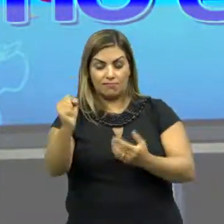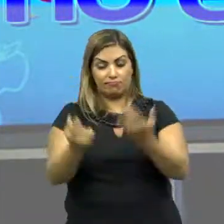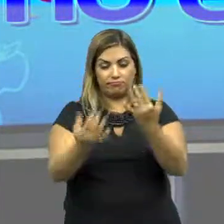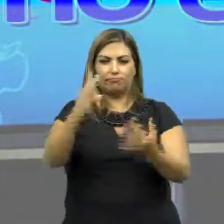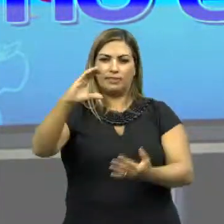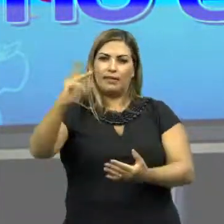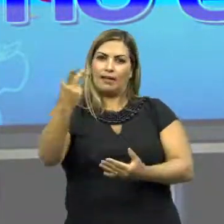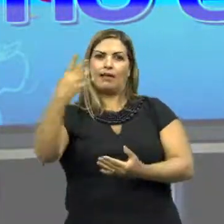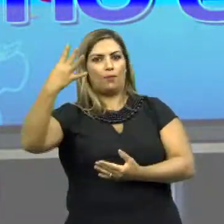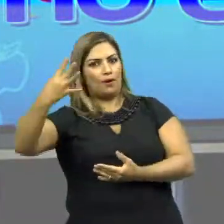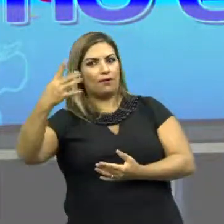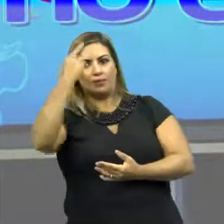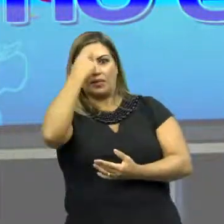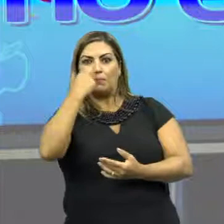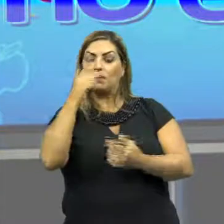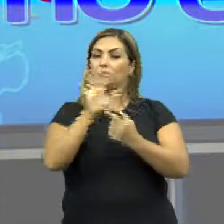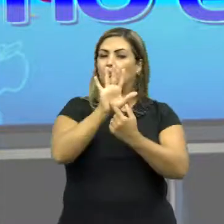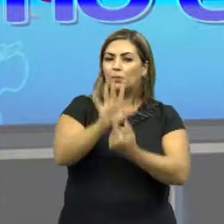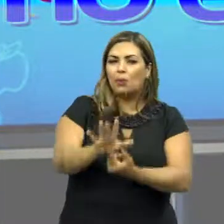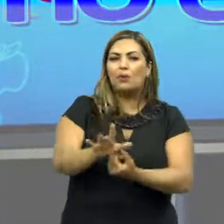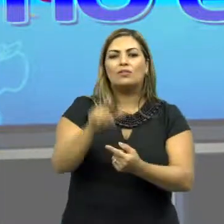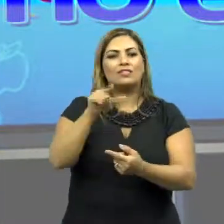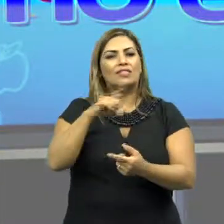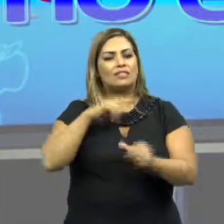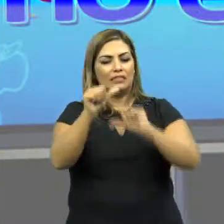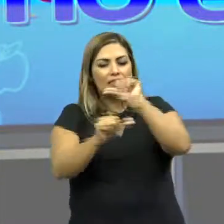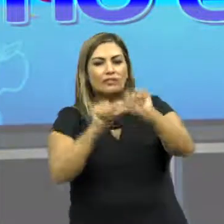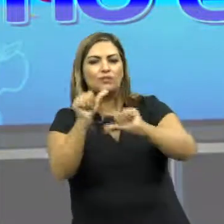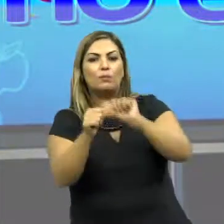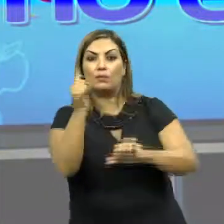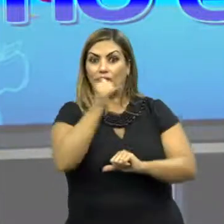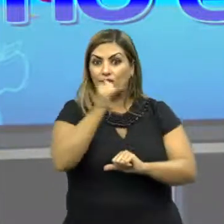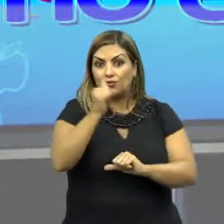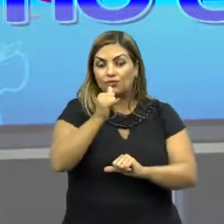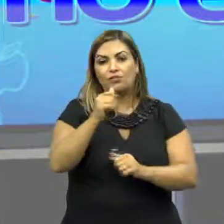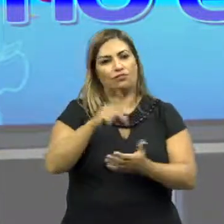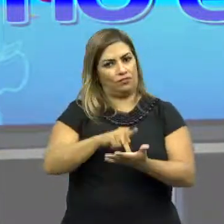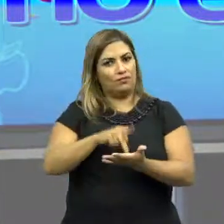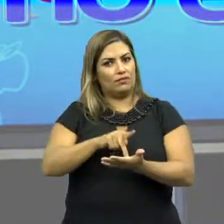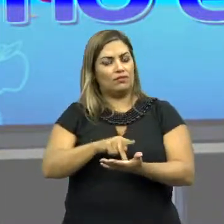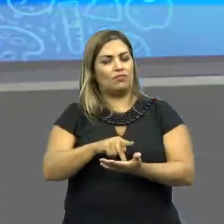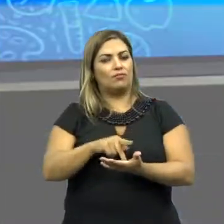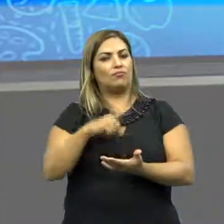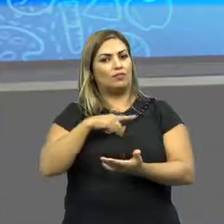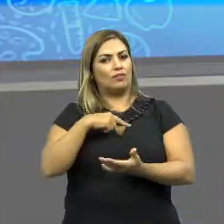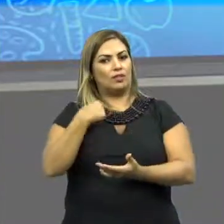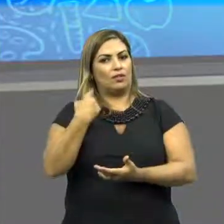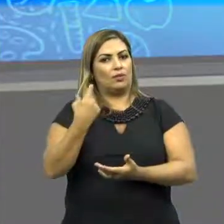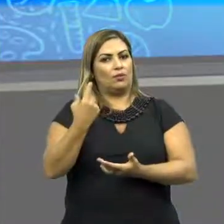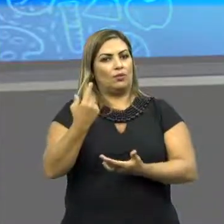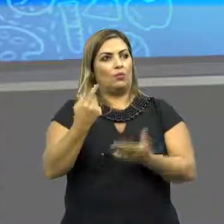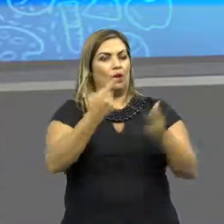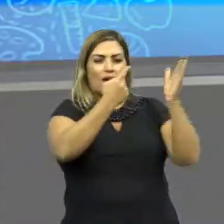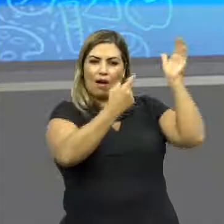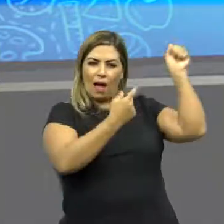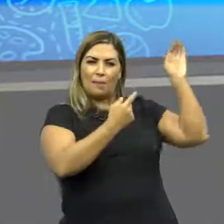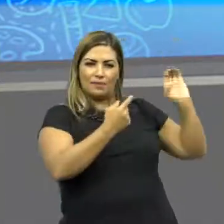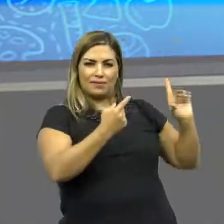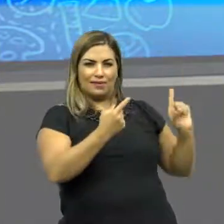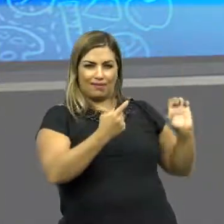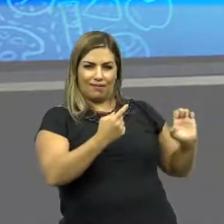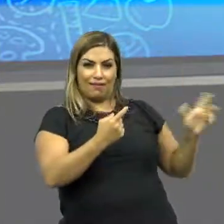E como mostra na imagem, a produção desse gás metano vai ser se transformada em energia elétrica. O que vale aí para a gente nas